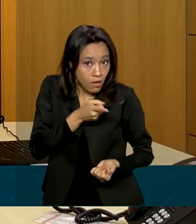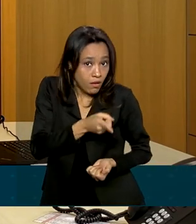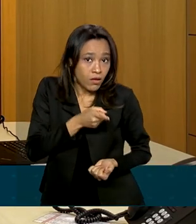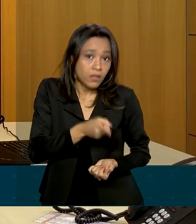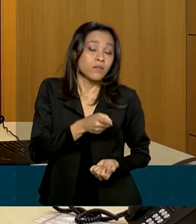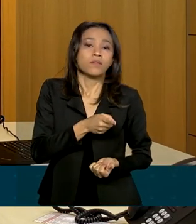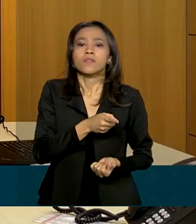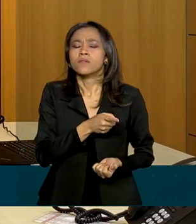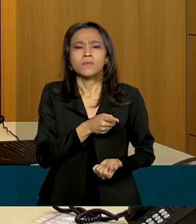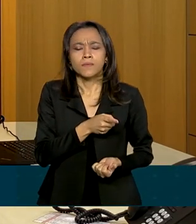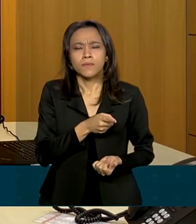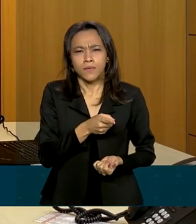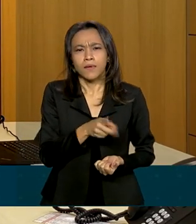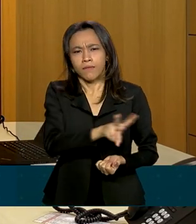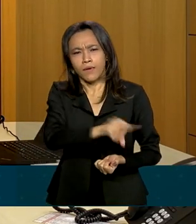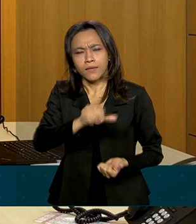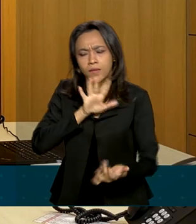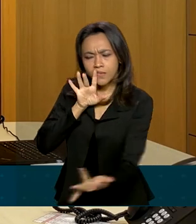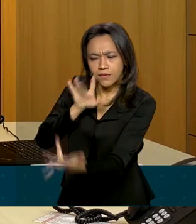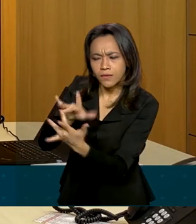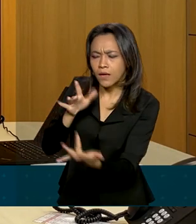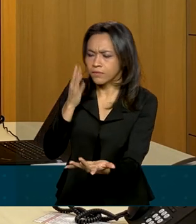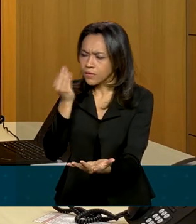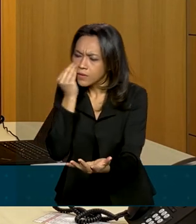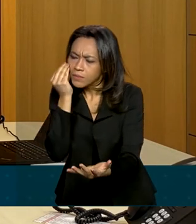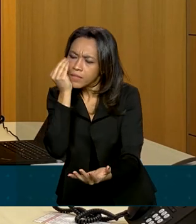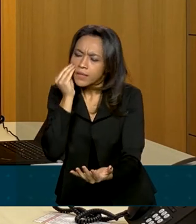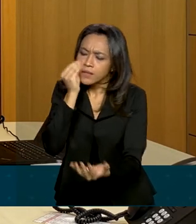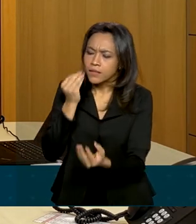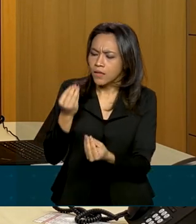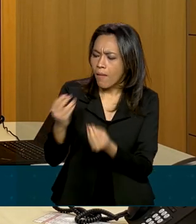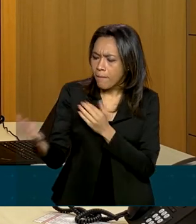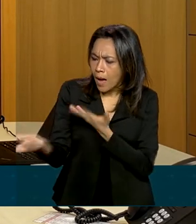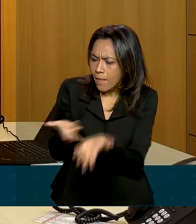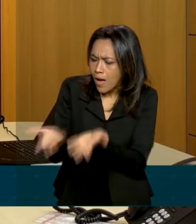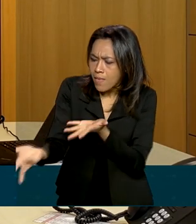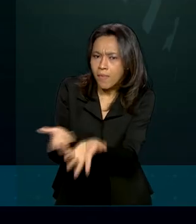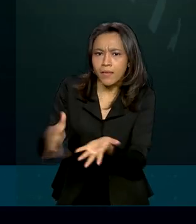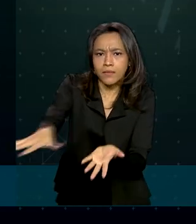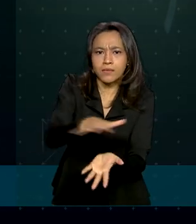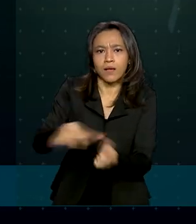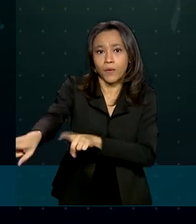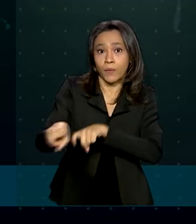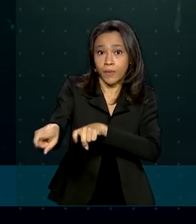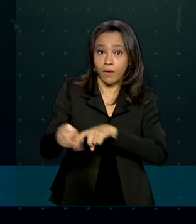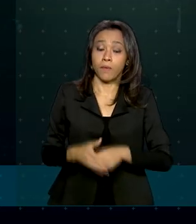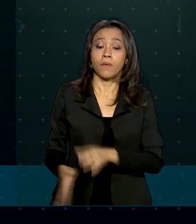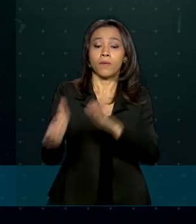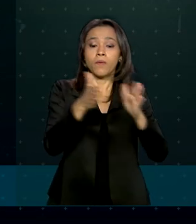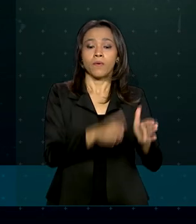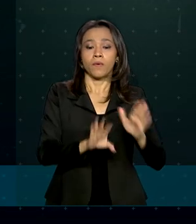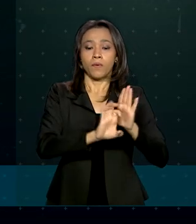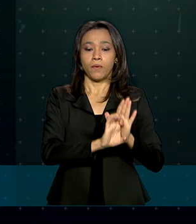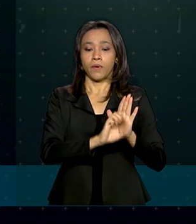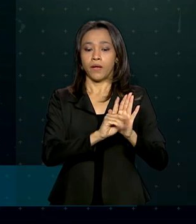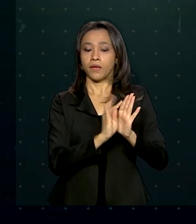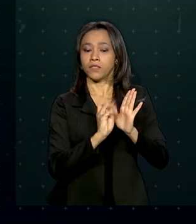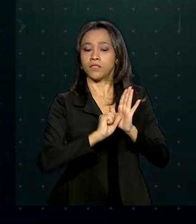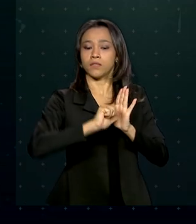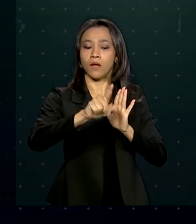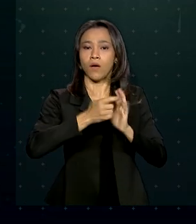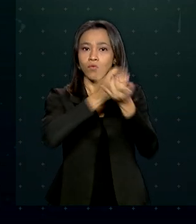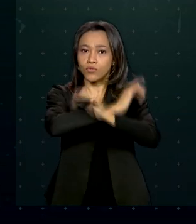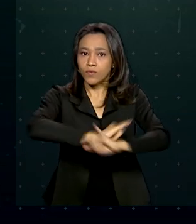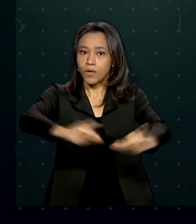diretamente em contato e atuando pela primeira vez nesse mundo rural. O edital lançado pelo Ministério da Agricultura